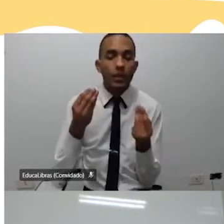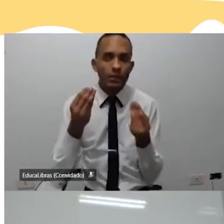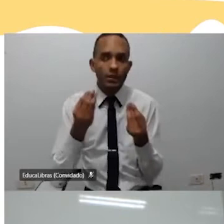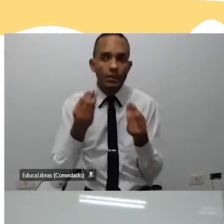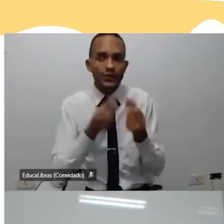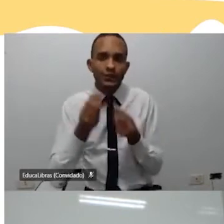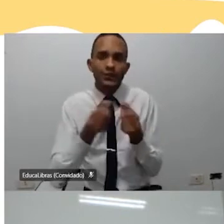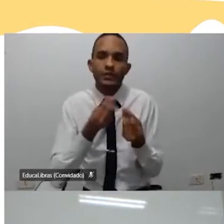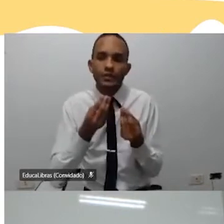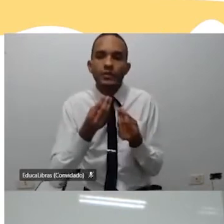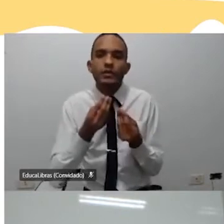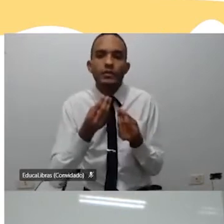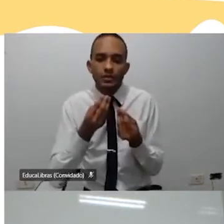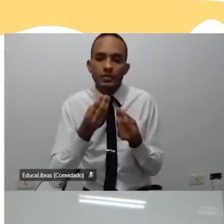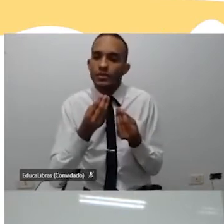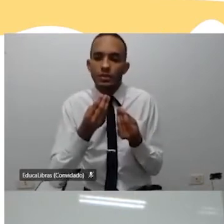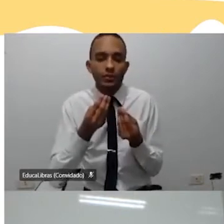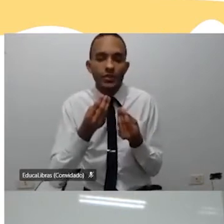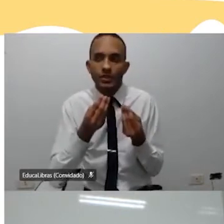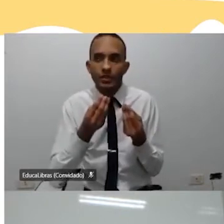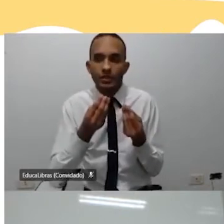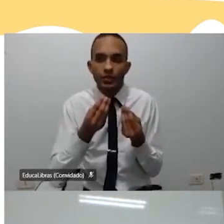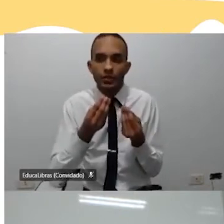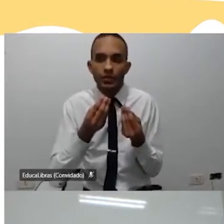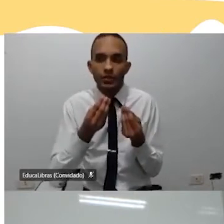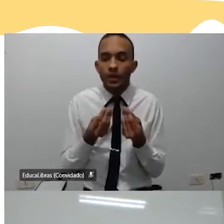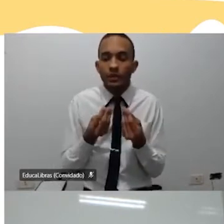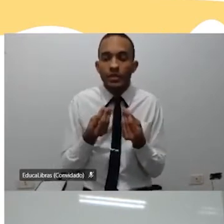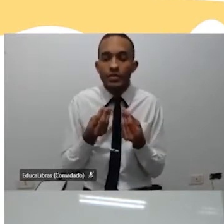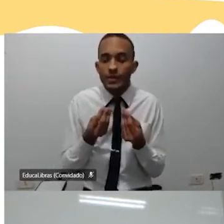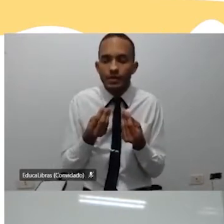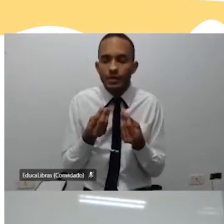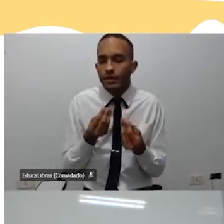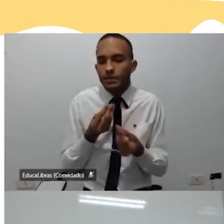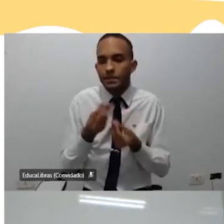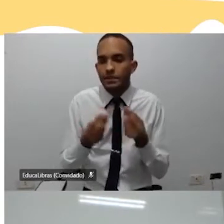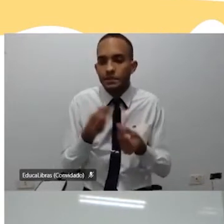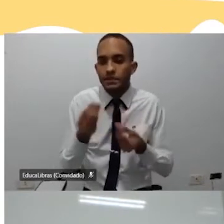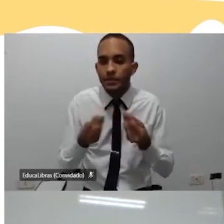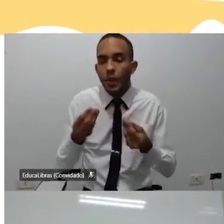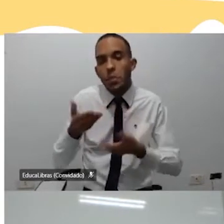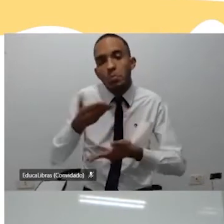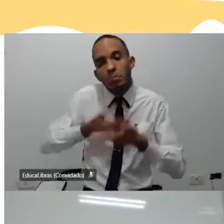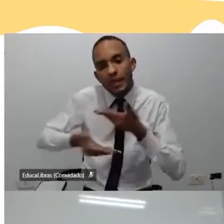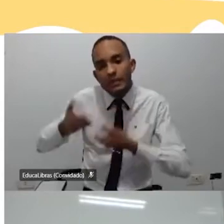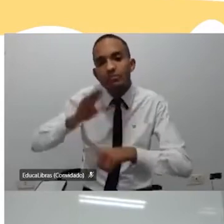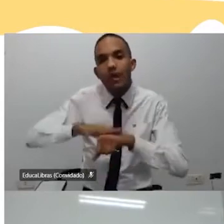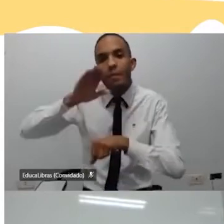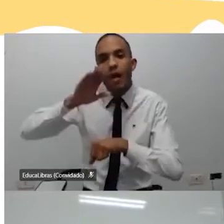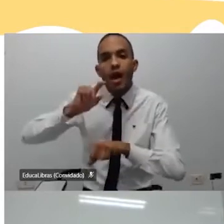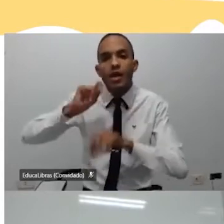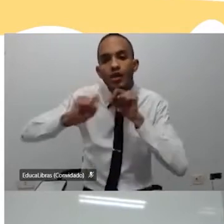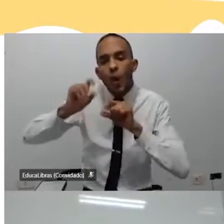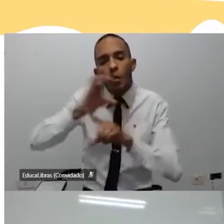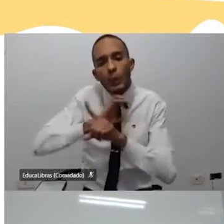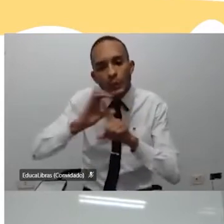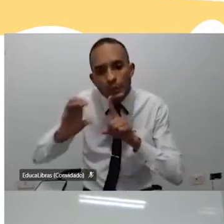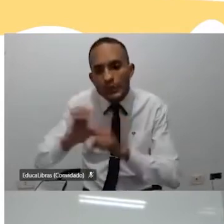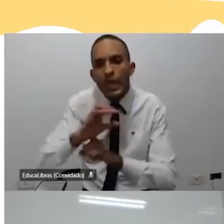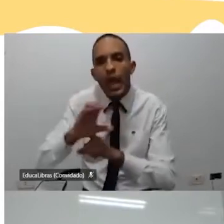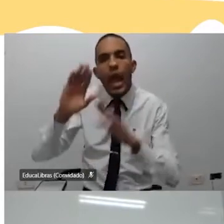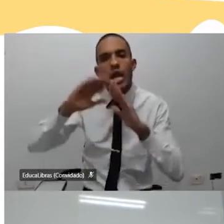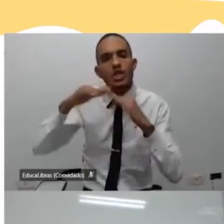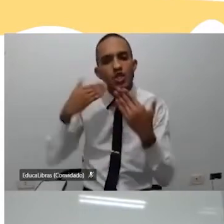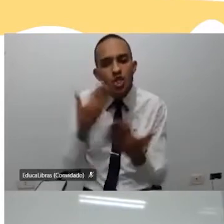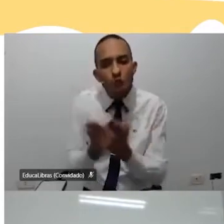emocionais, o senso crítico, desenvolver isso desde cedo para que a gente consiga participar cada vez mais da comunidade, da escola,